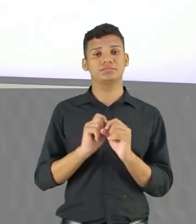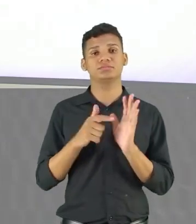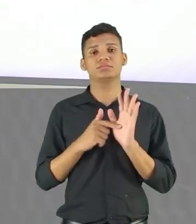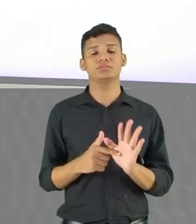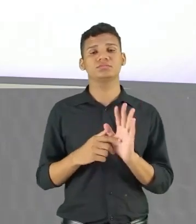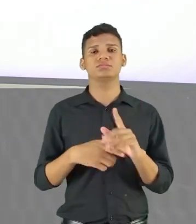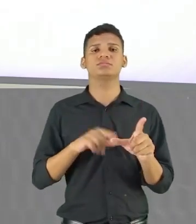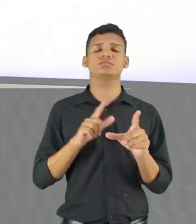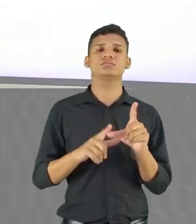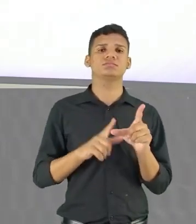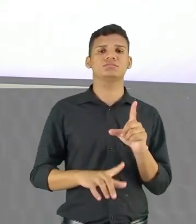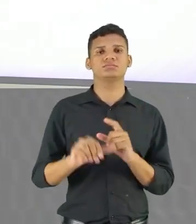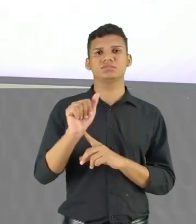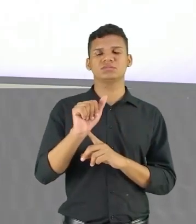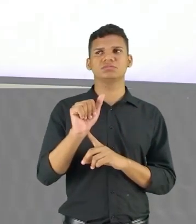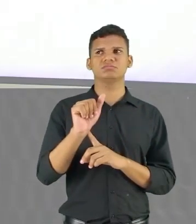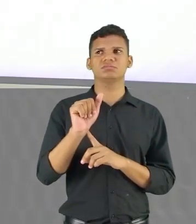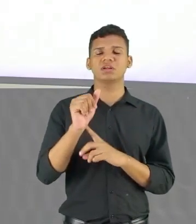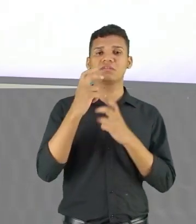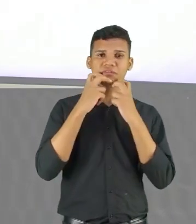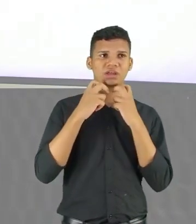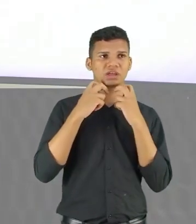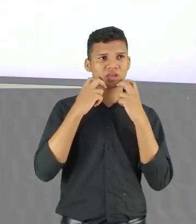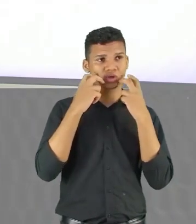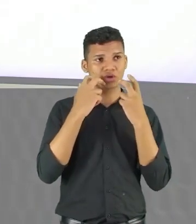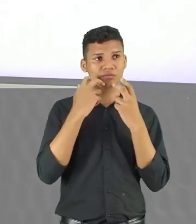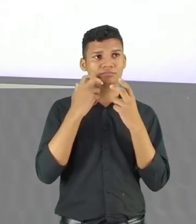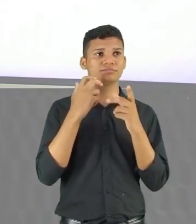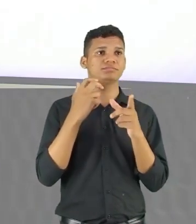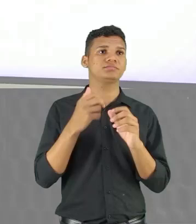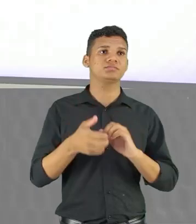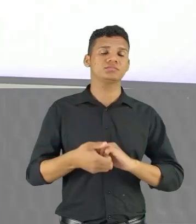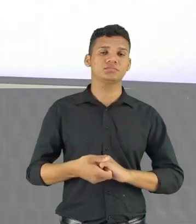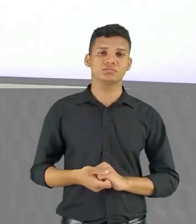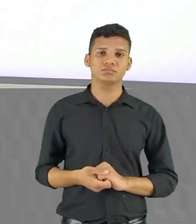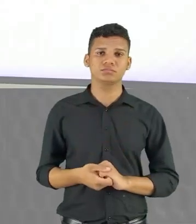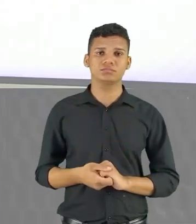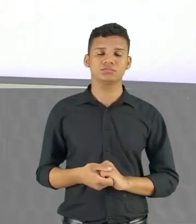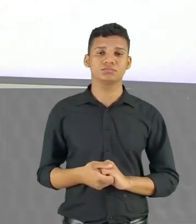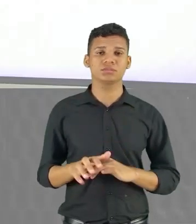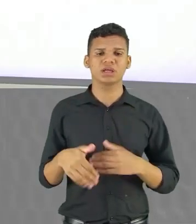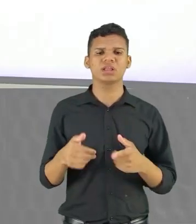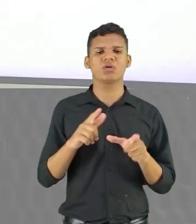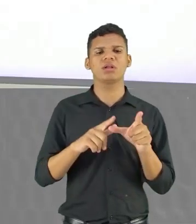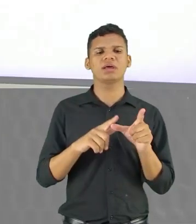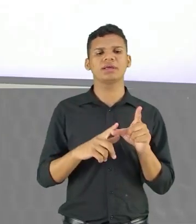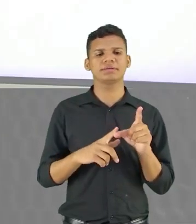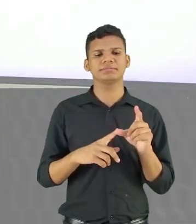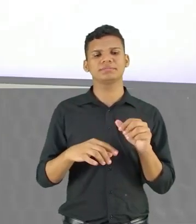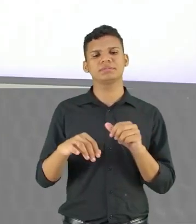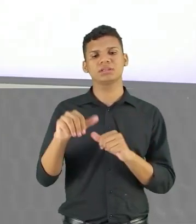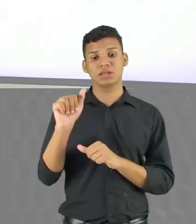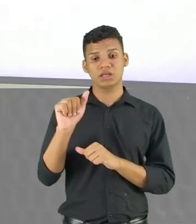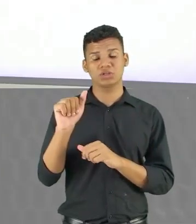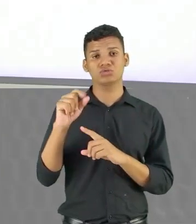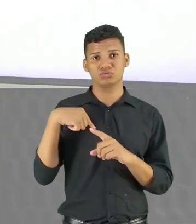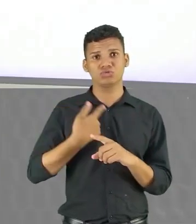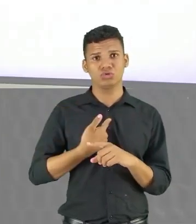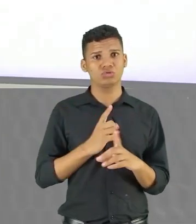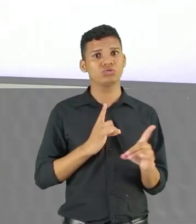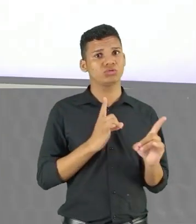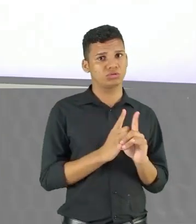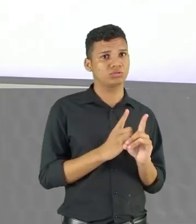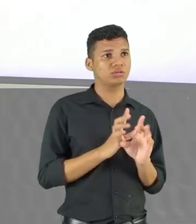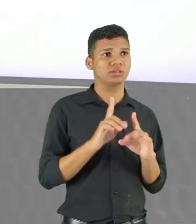Alternativa A Vergonha das marcas Provocadas Pela passagem Do tempo É isso que a gente Verifica lá no poema? Não?